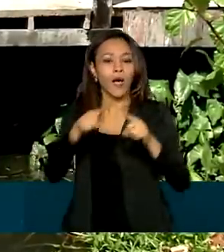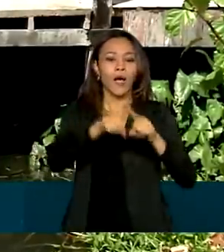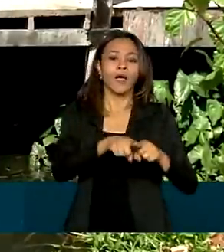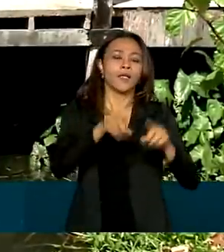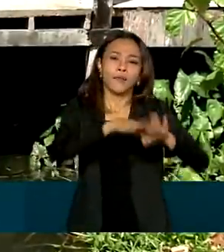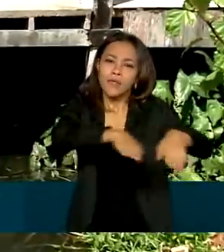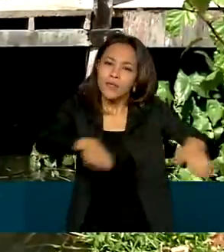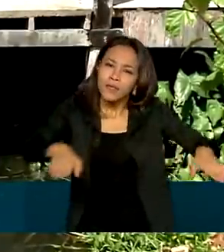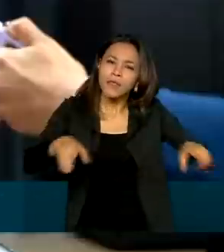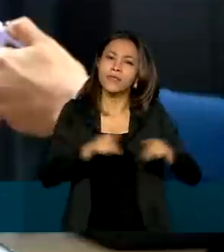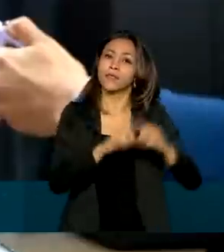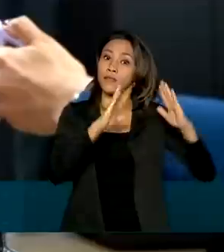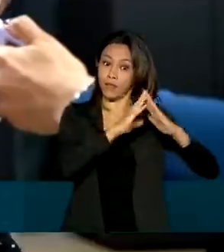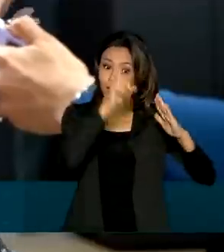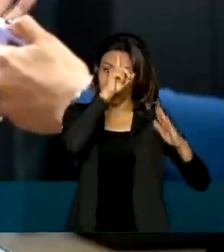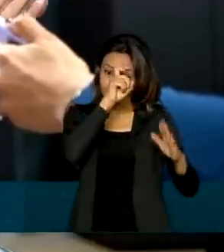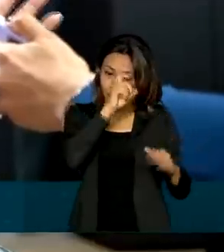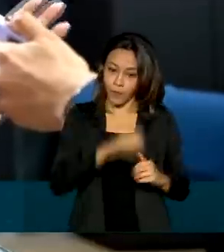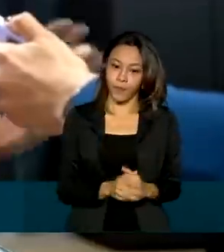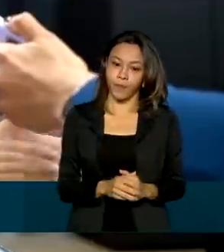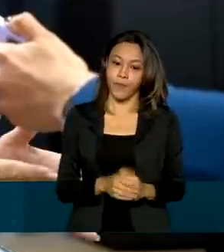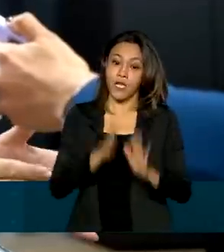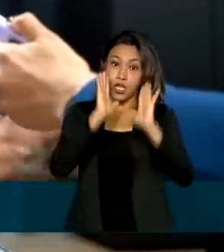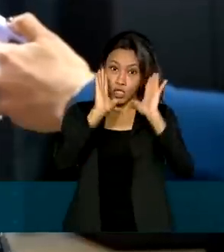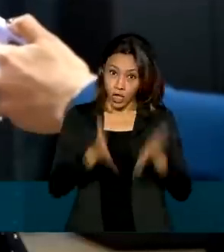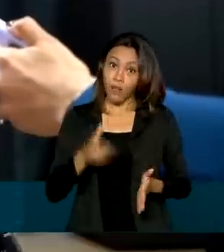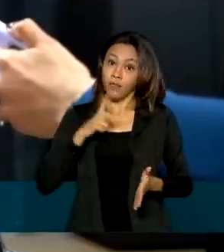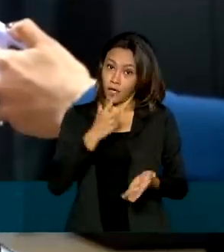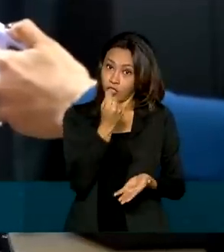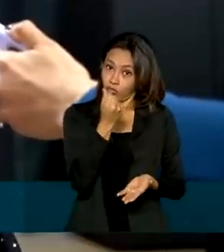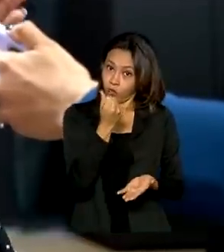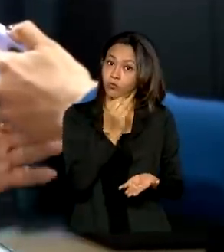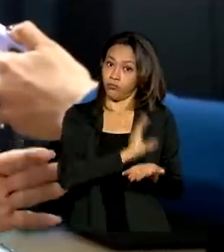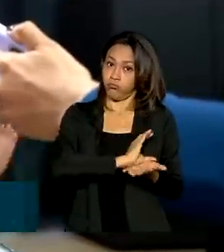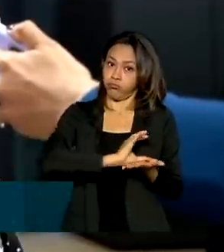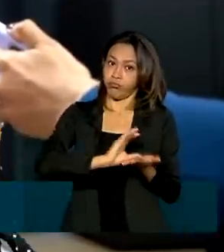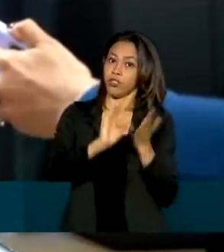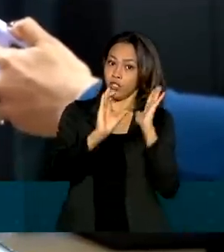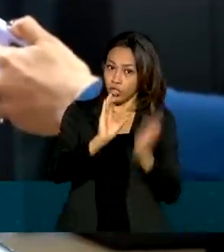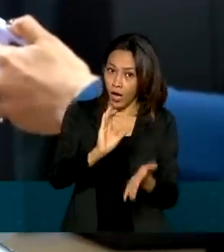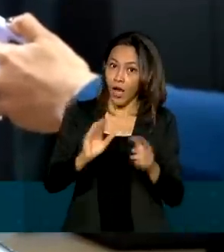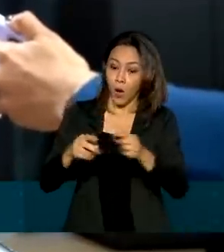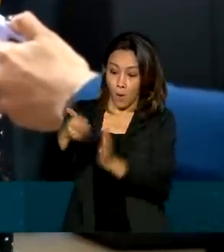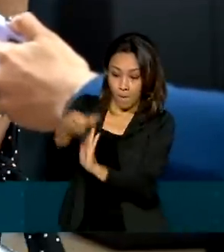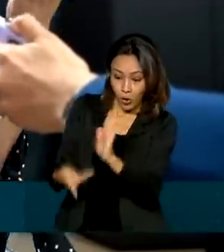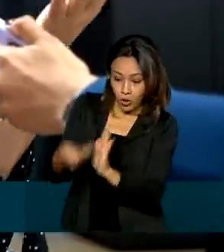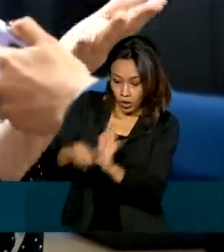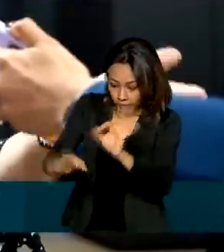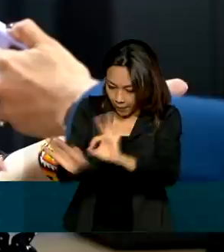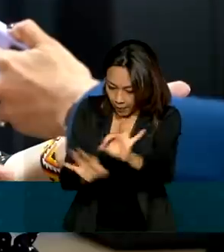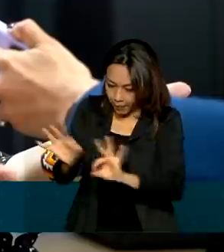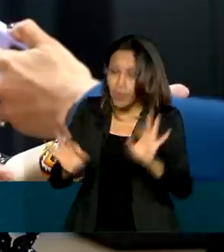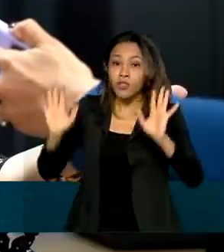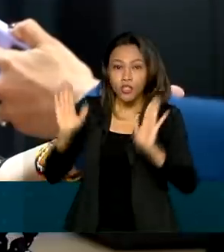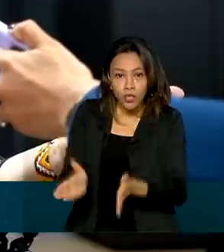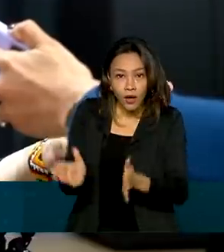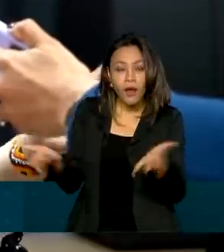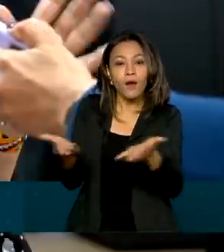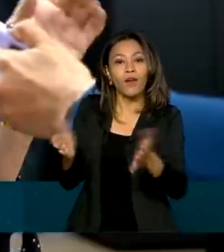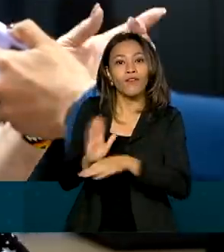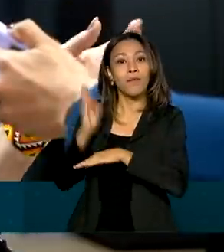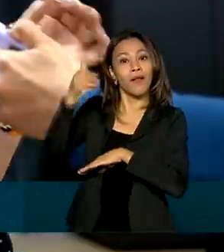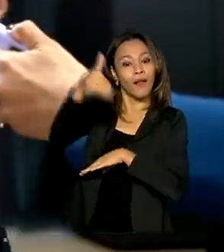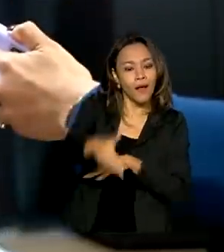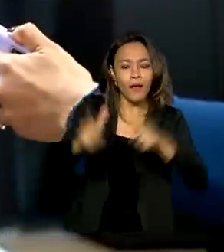e unidade de saúde. Já está garantido o recurso, já está garantido o projeto, agora a gente começa a conversar lá com a